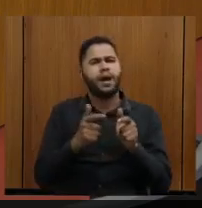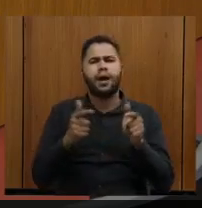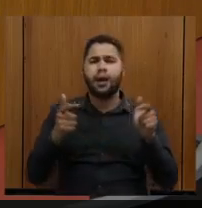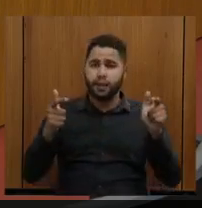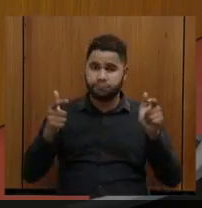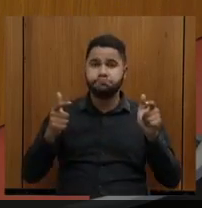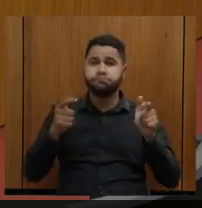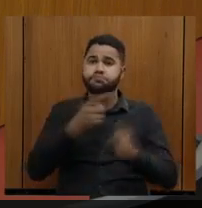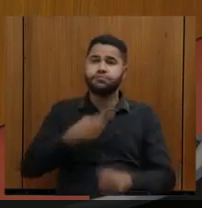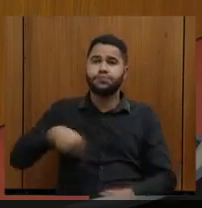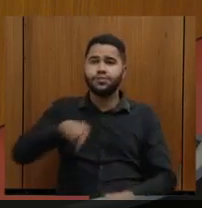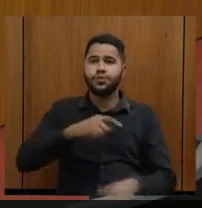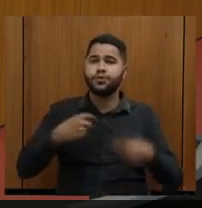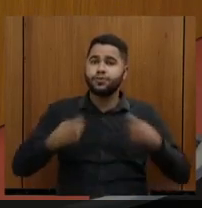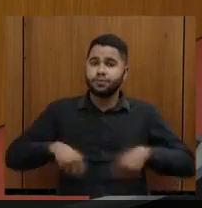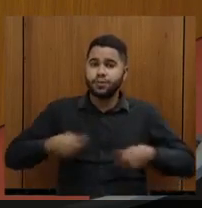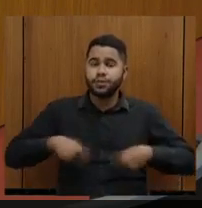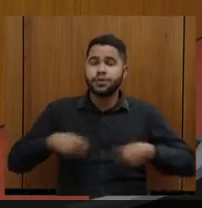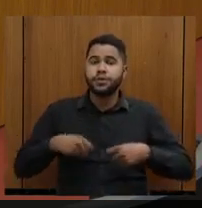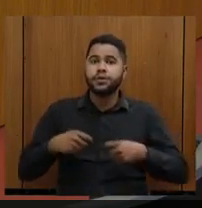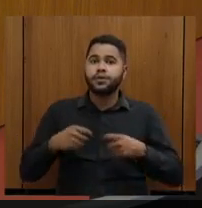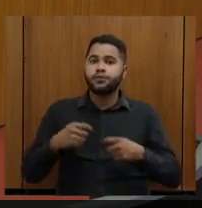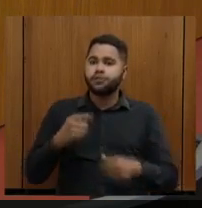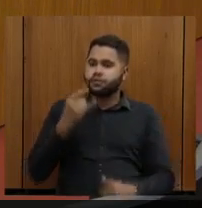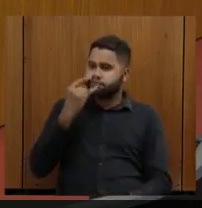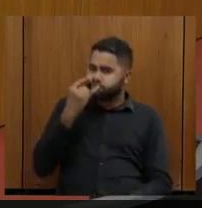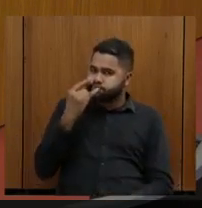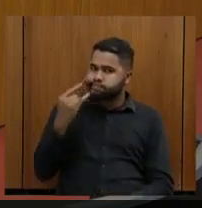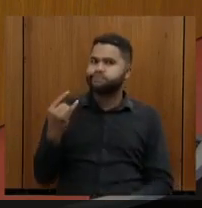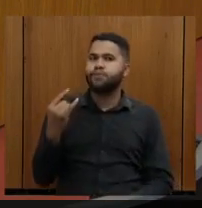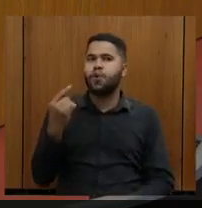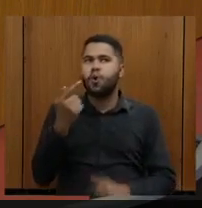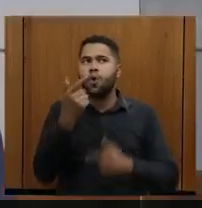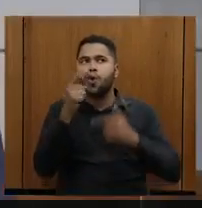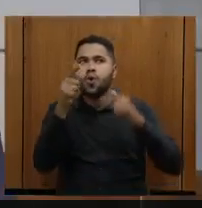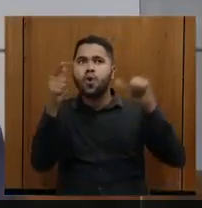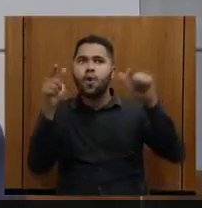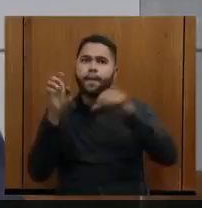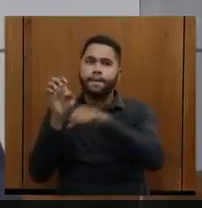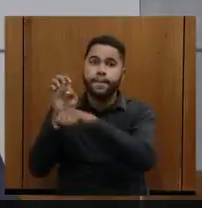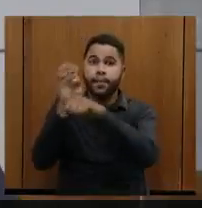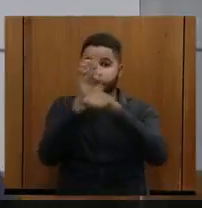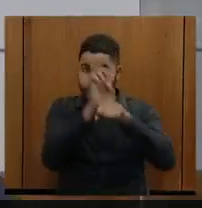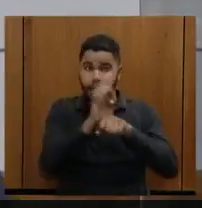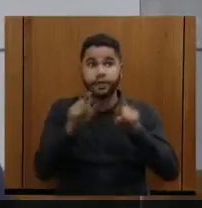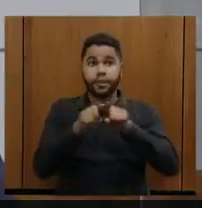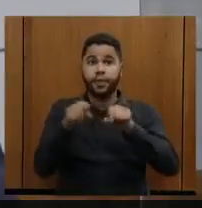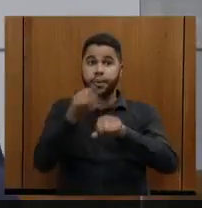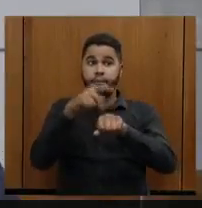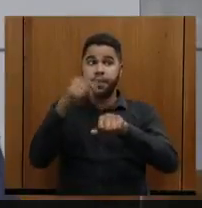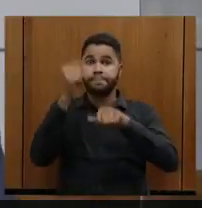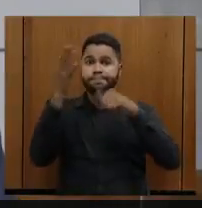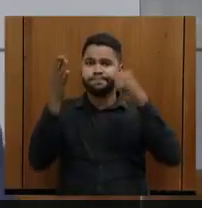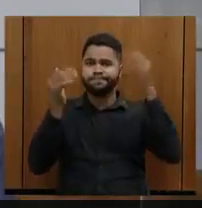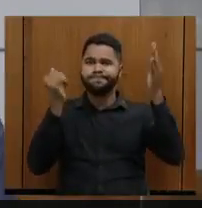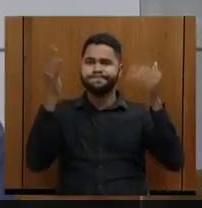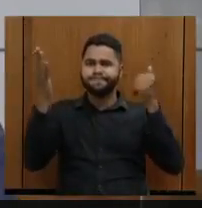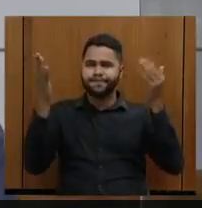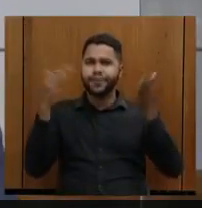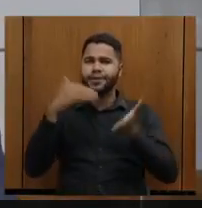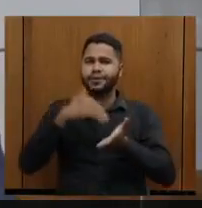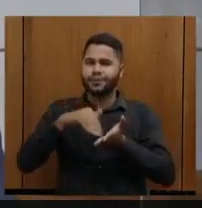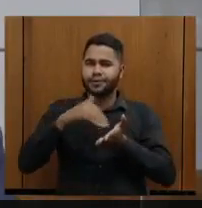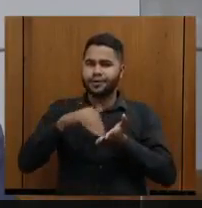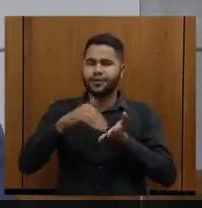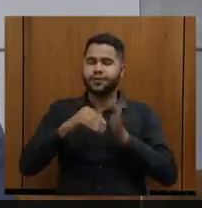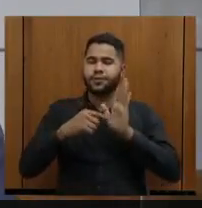e nós precisamos de atrair esses turistas de outros estados e até a nível internacional, foi dito aqui pelo secretário,